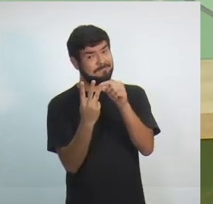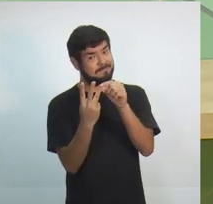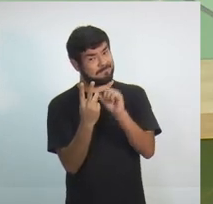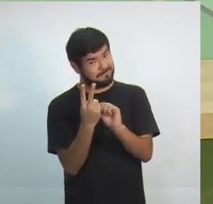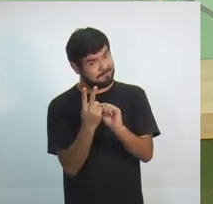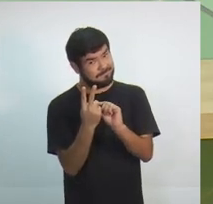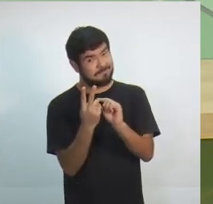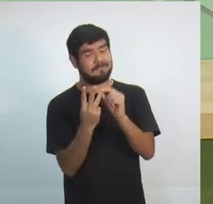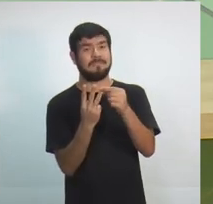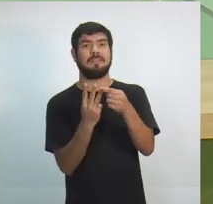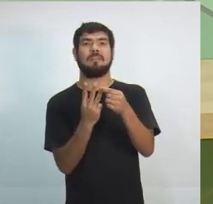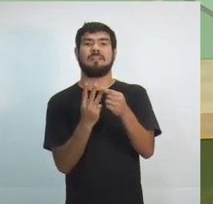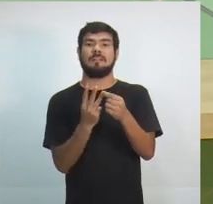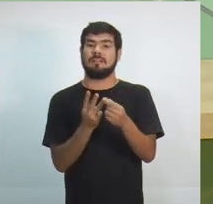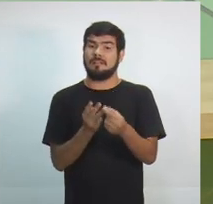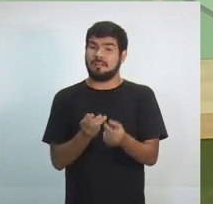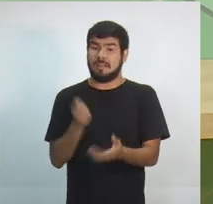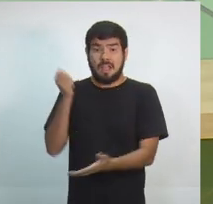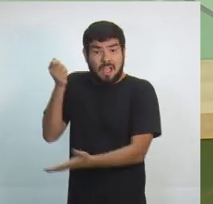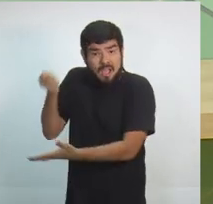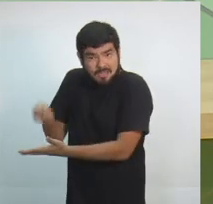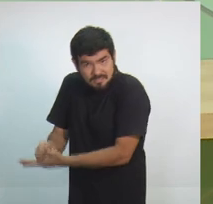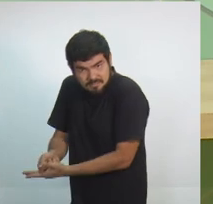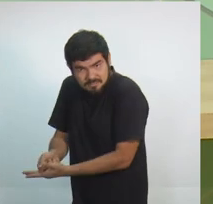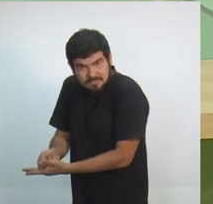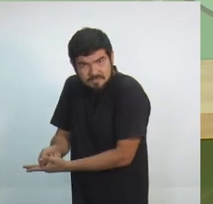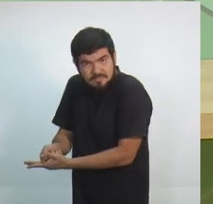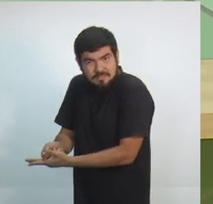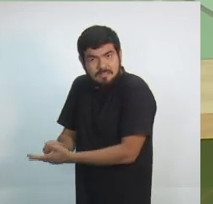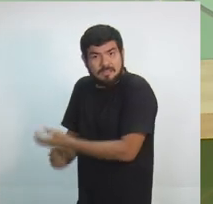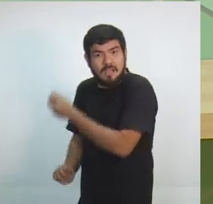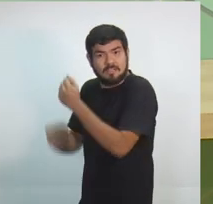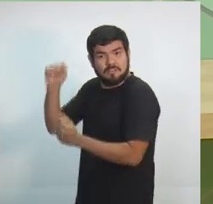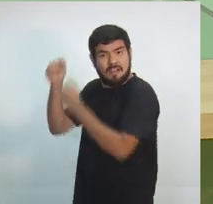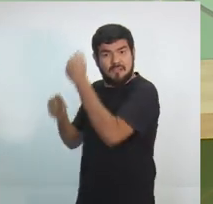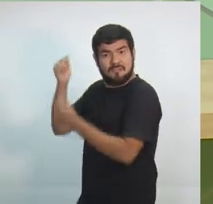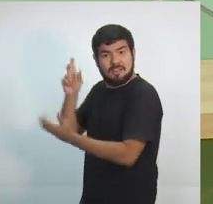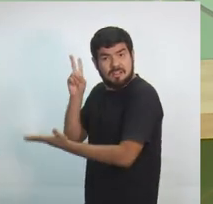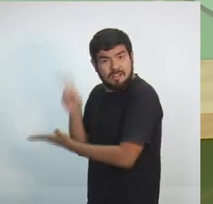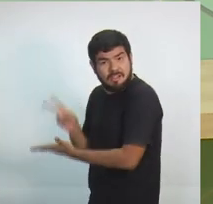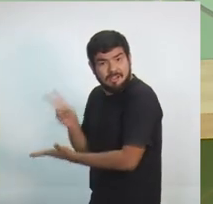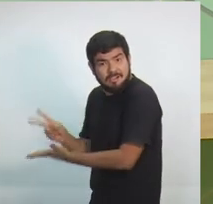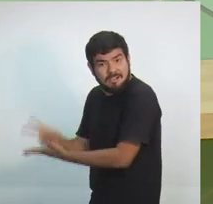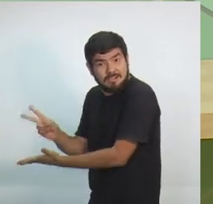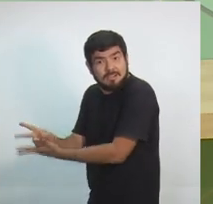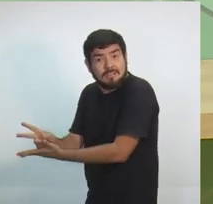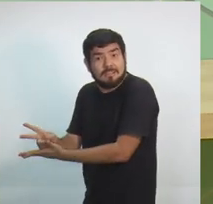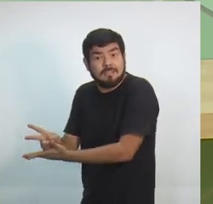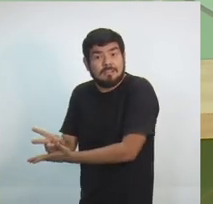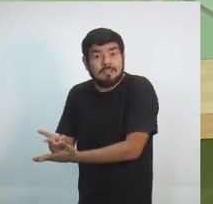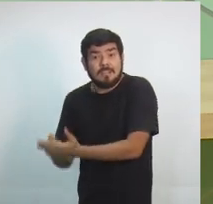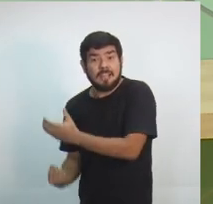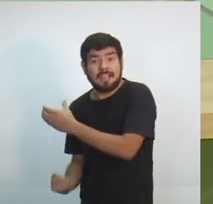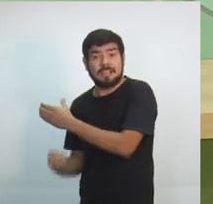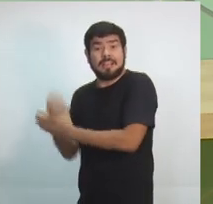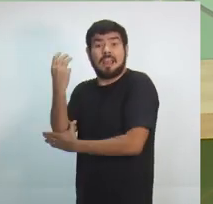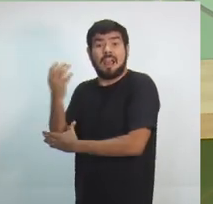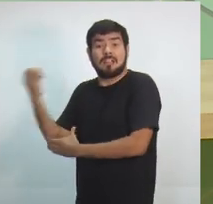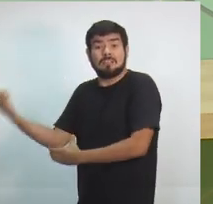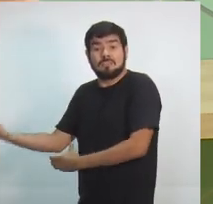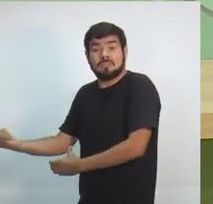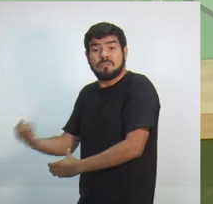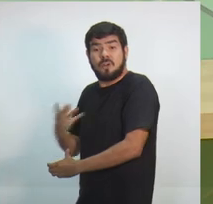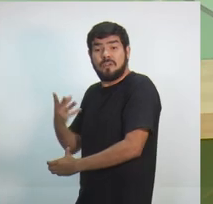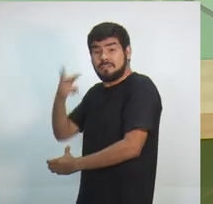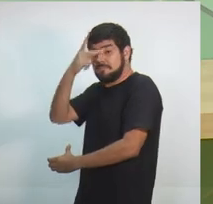garantir a consolidação da Zona Franca e criar o ambiente propício para novos investidores